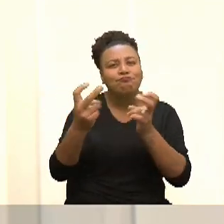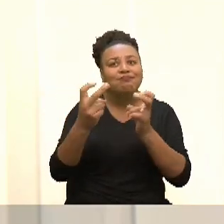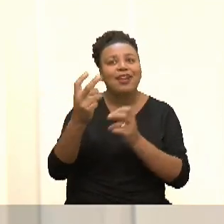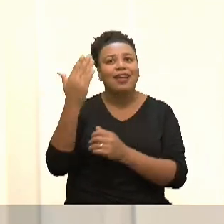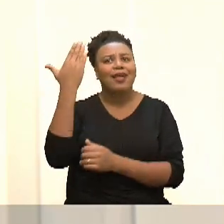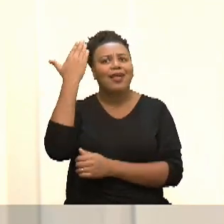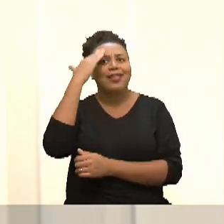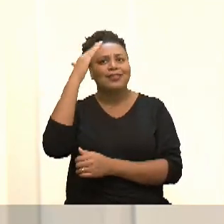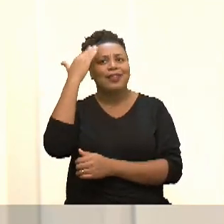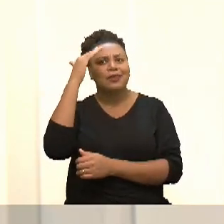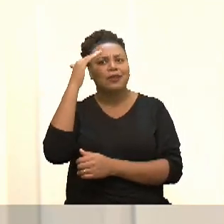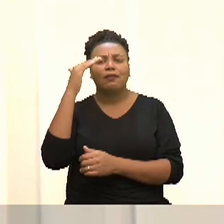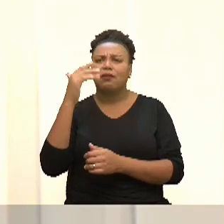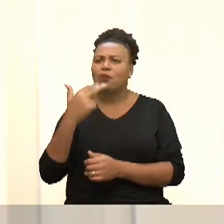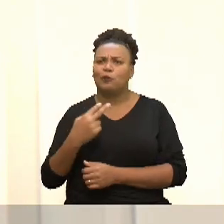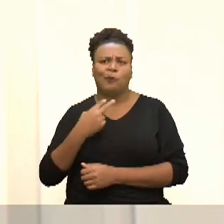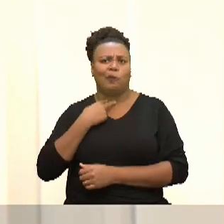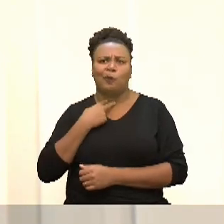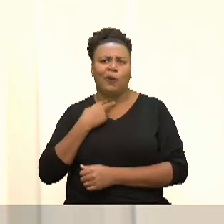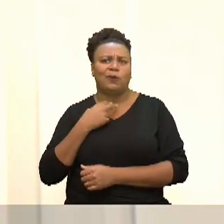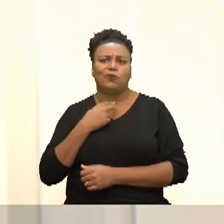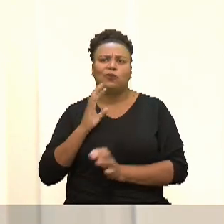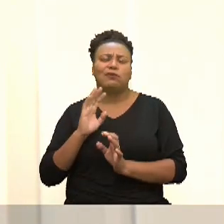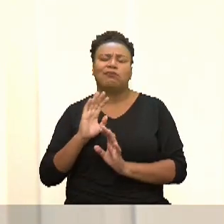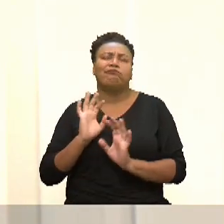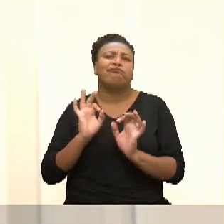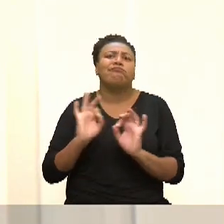entender que a gente não pode simplesmente